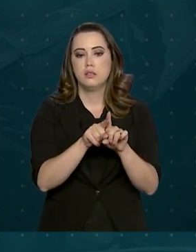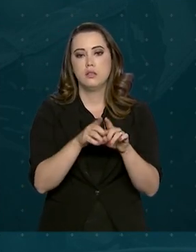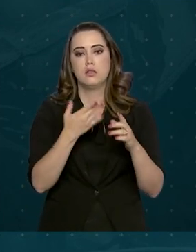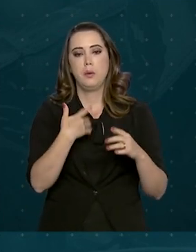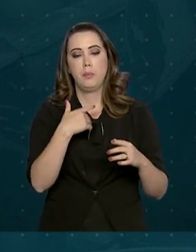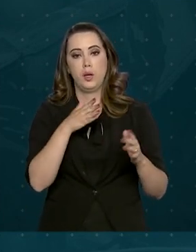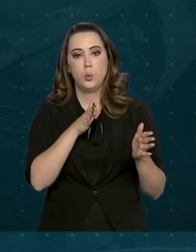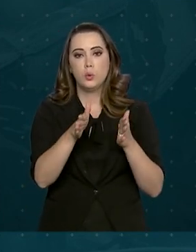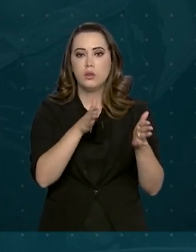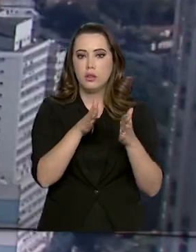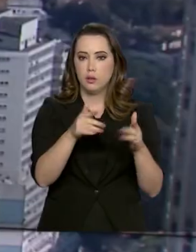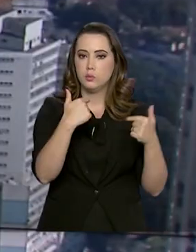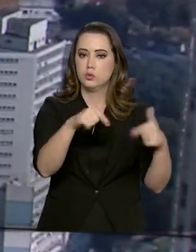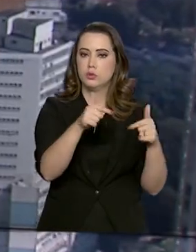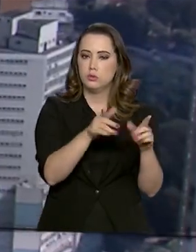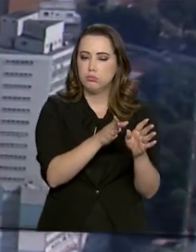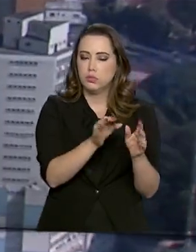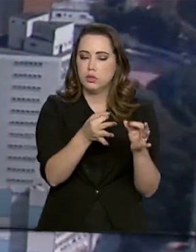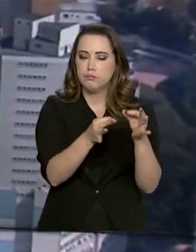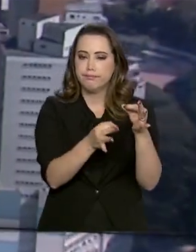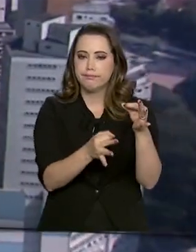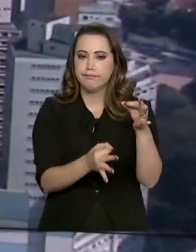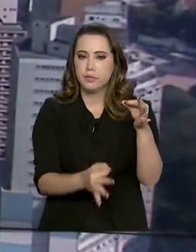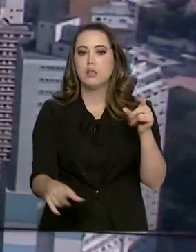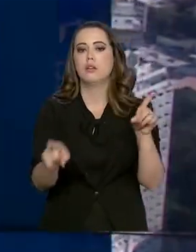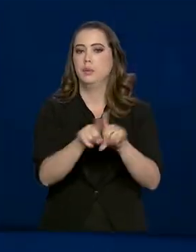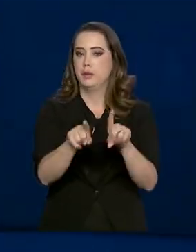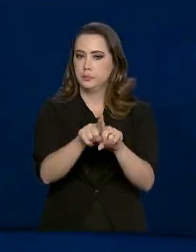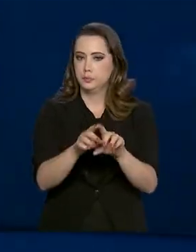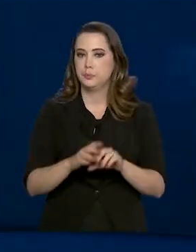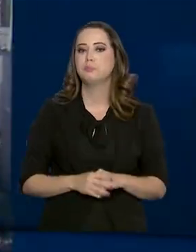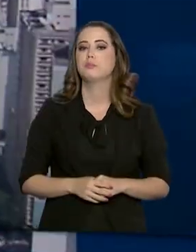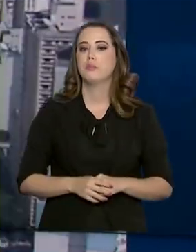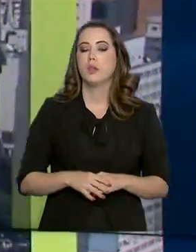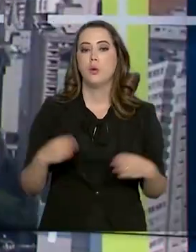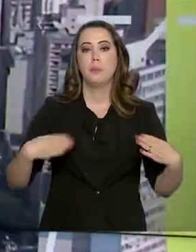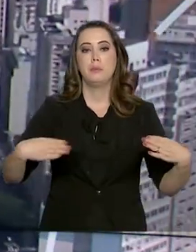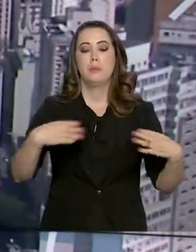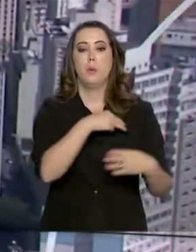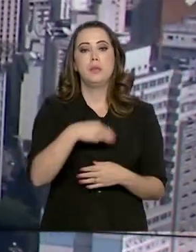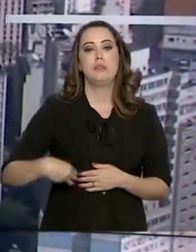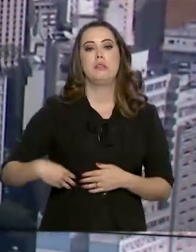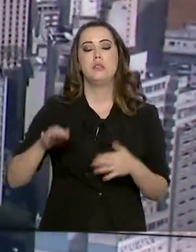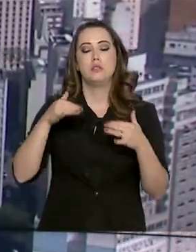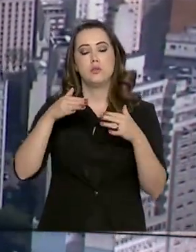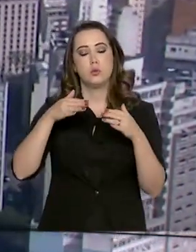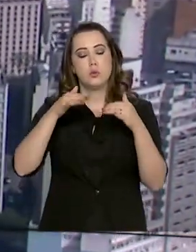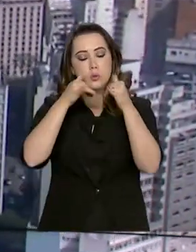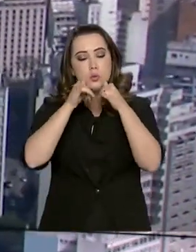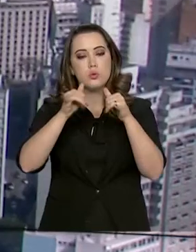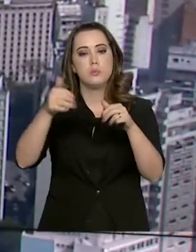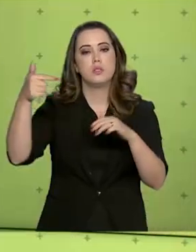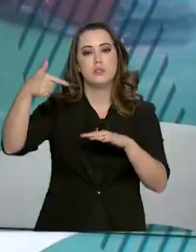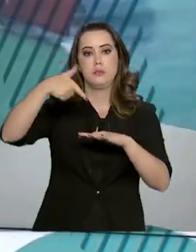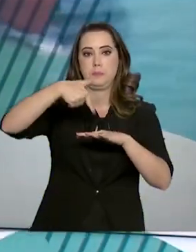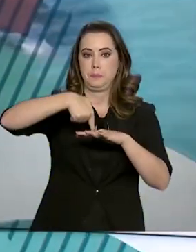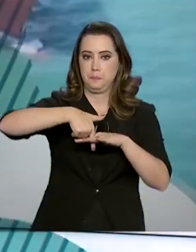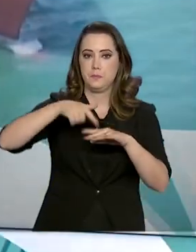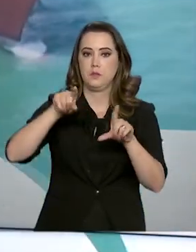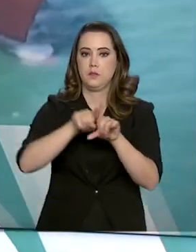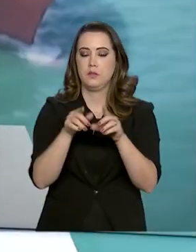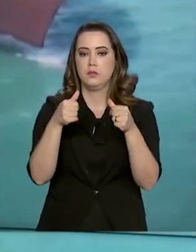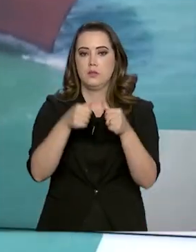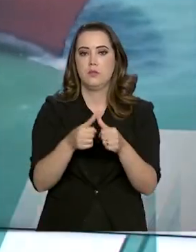ficará mais longa. O ministro de Minas e Energia, Bento Albuquerque, esteve hoje na Comissão de Defesa do